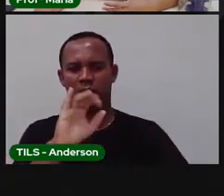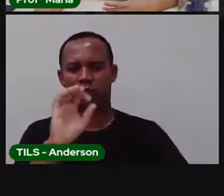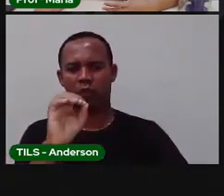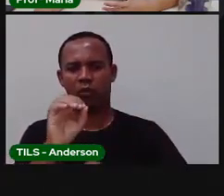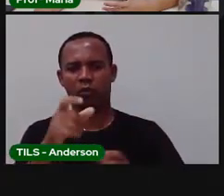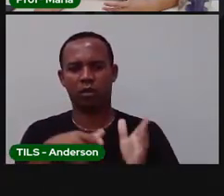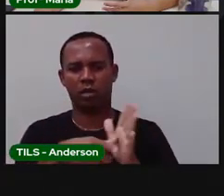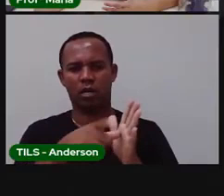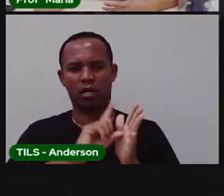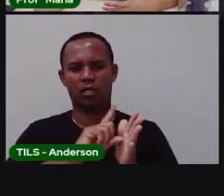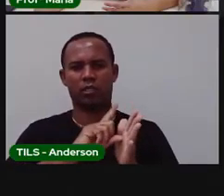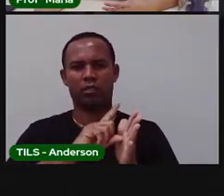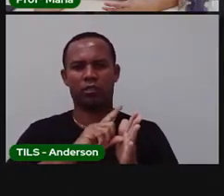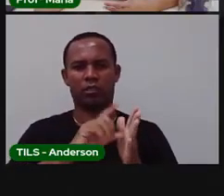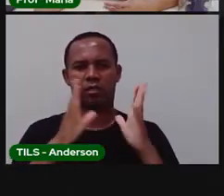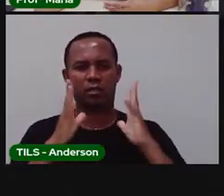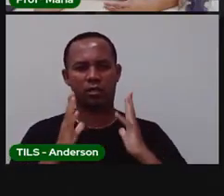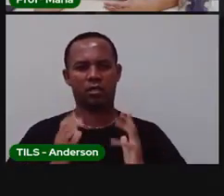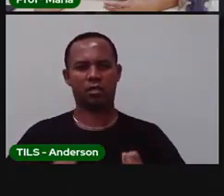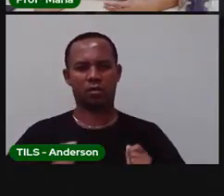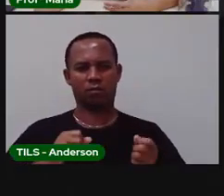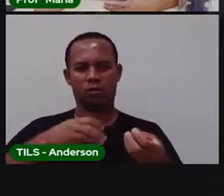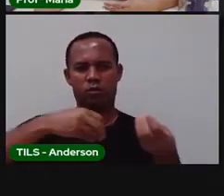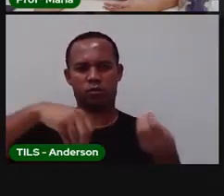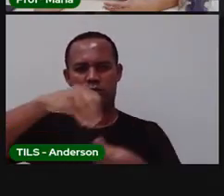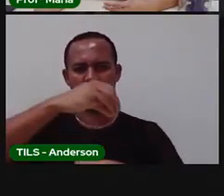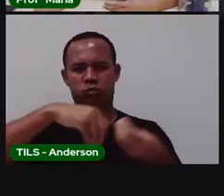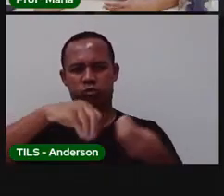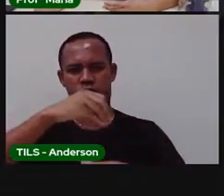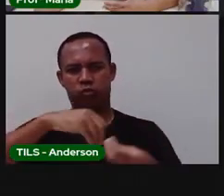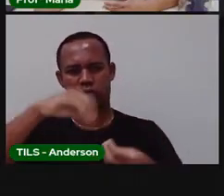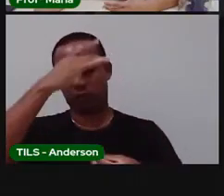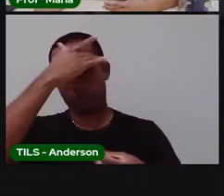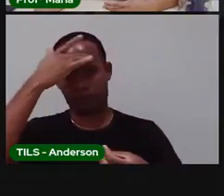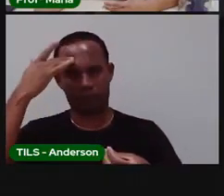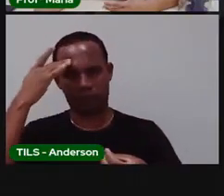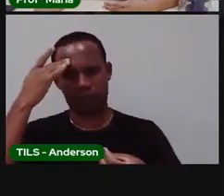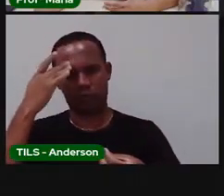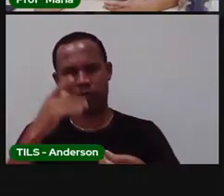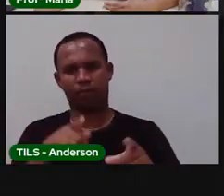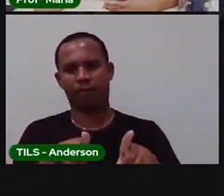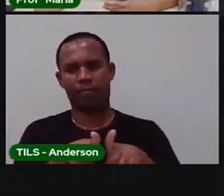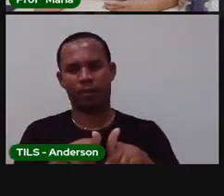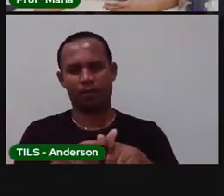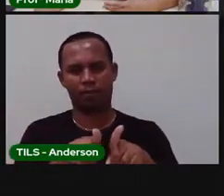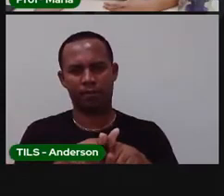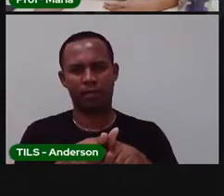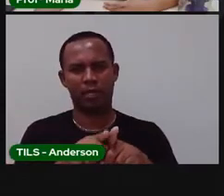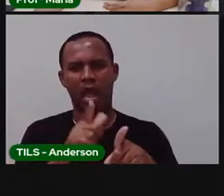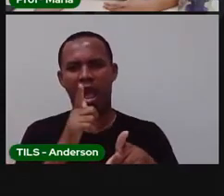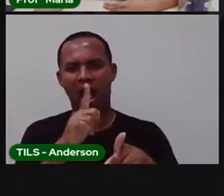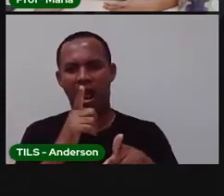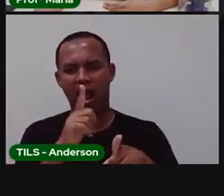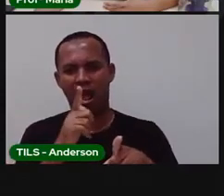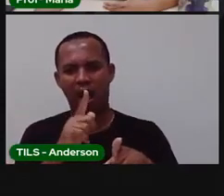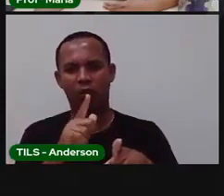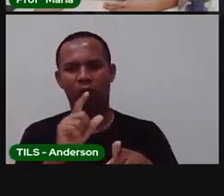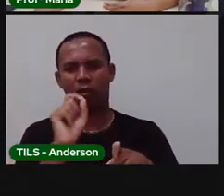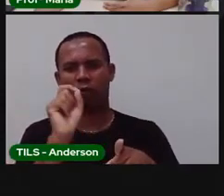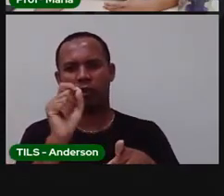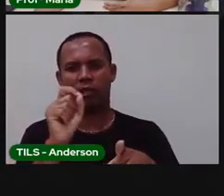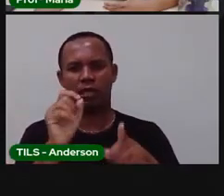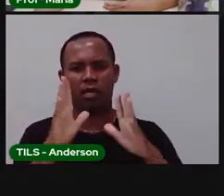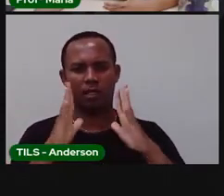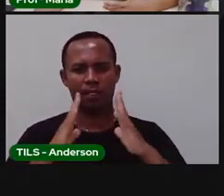tratada antes de ser distribuída para a população assim a água da represa torna-se